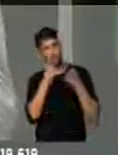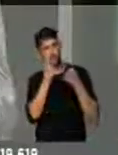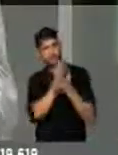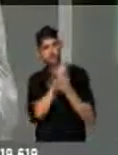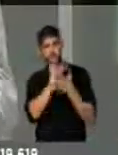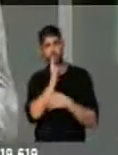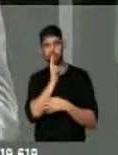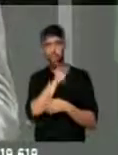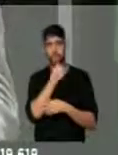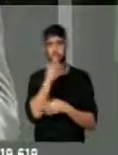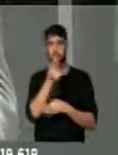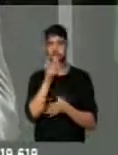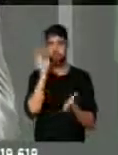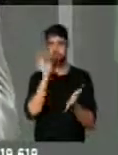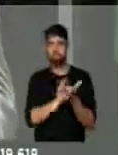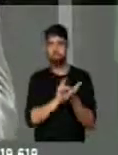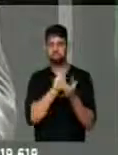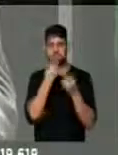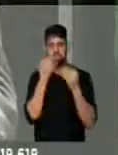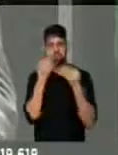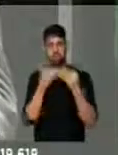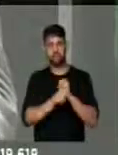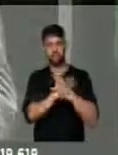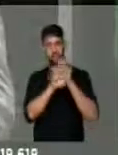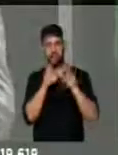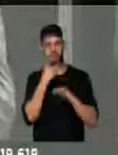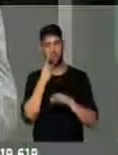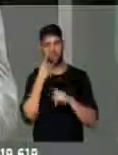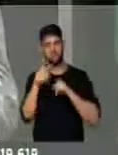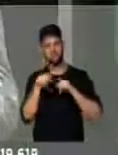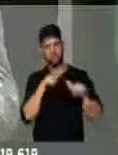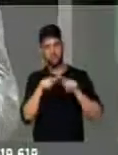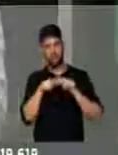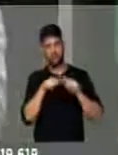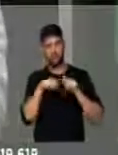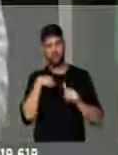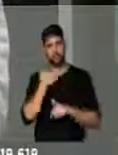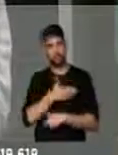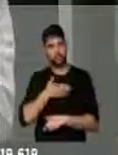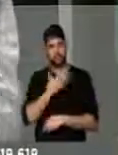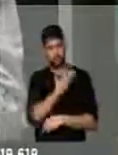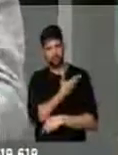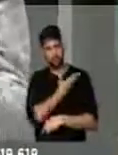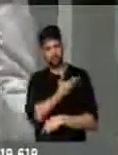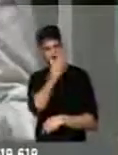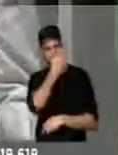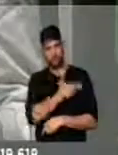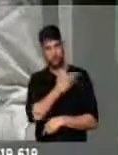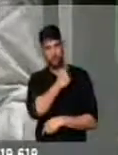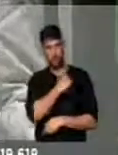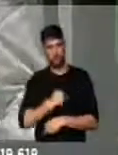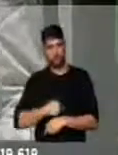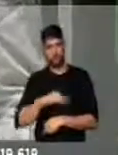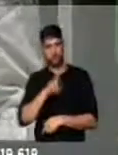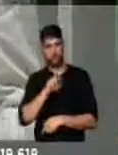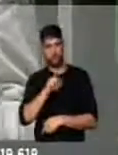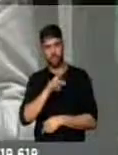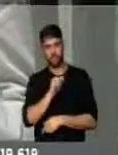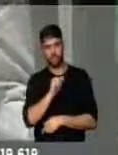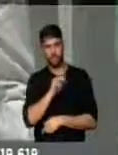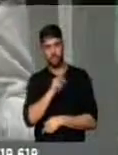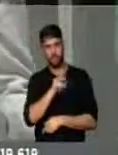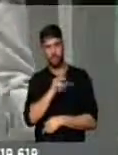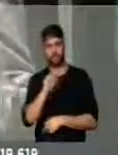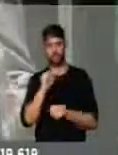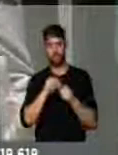E foi muito enfático com o trabalho que o nosso colega, ministro Ricardo Barros, vem